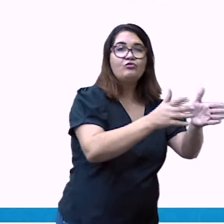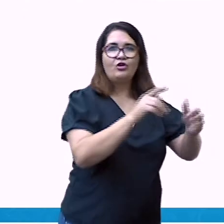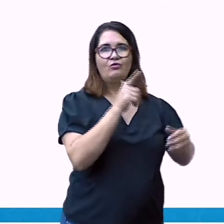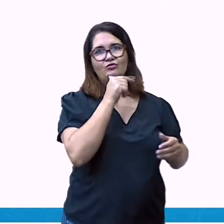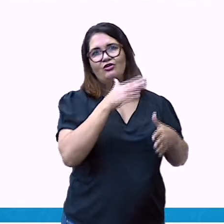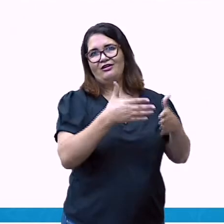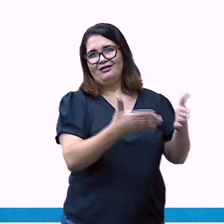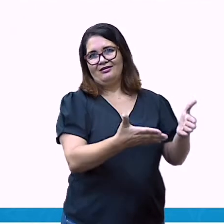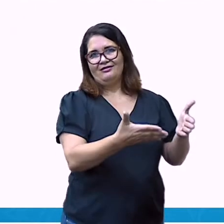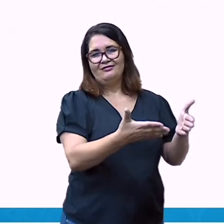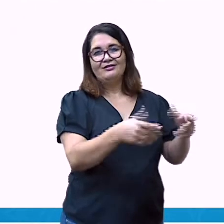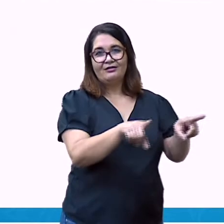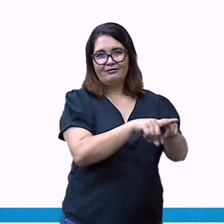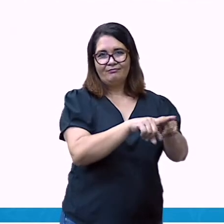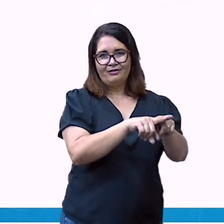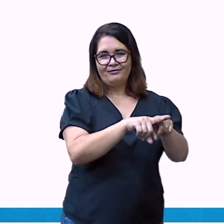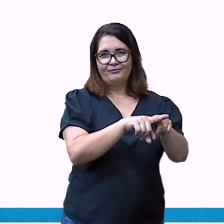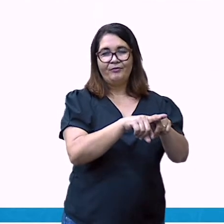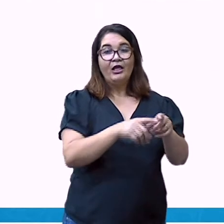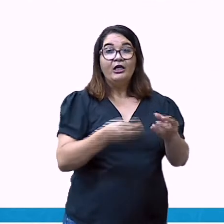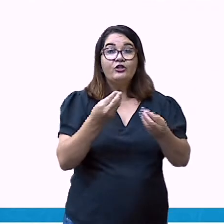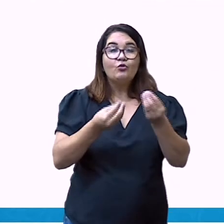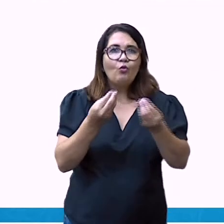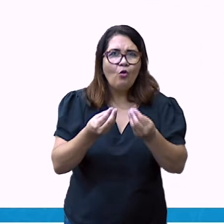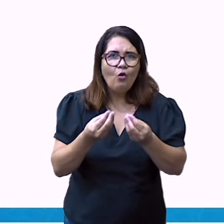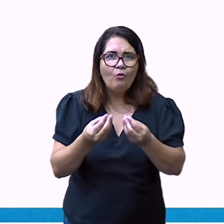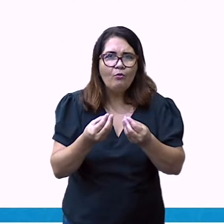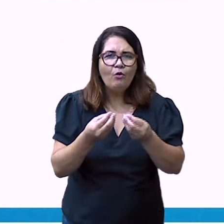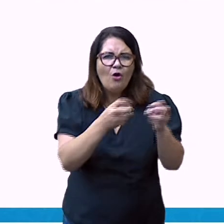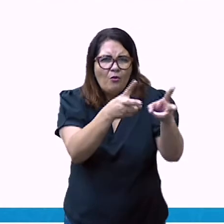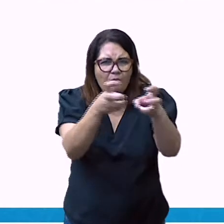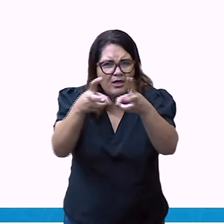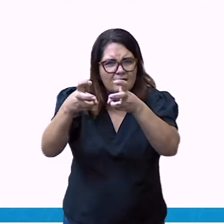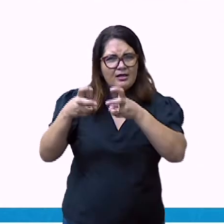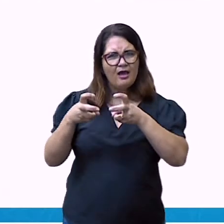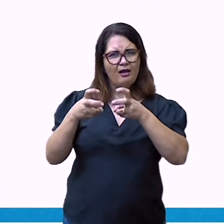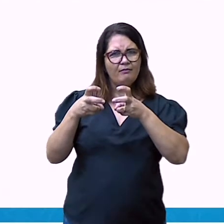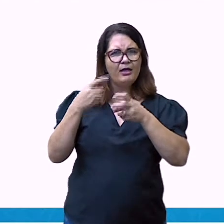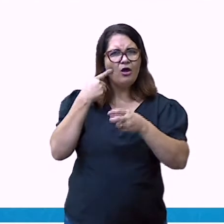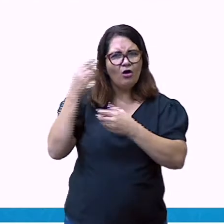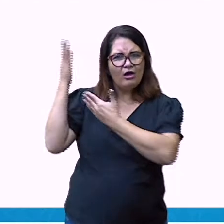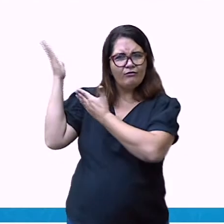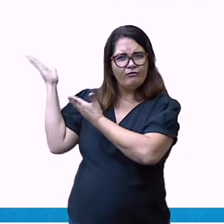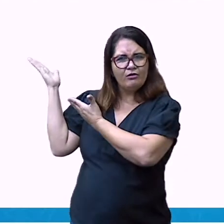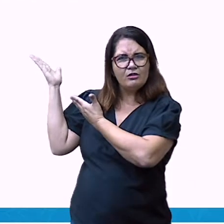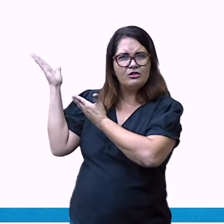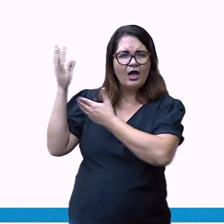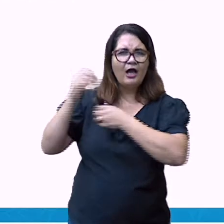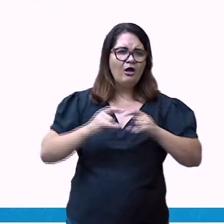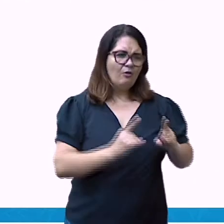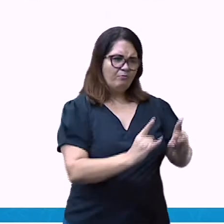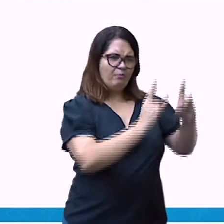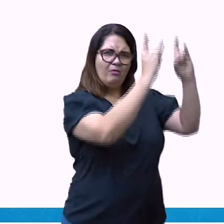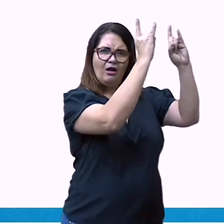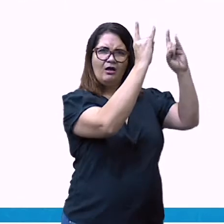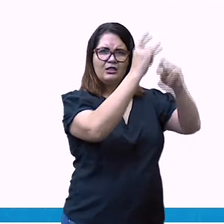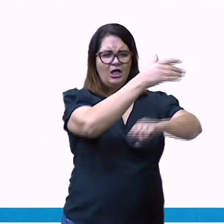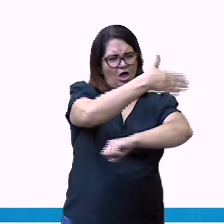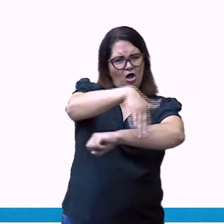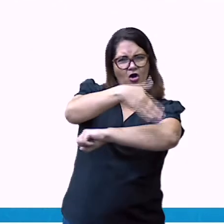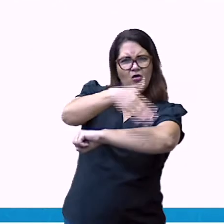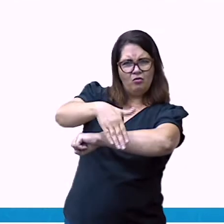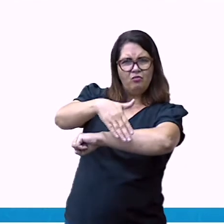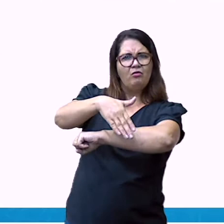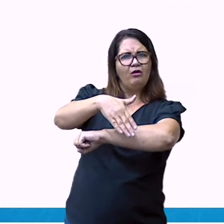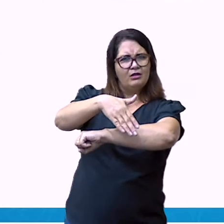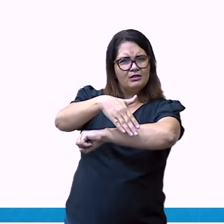é predominante às construções, como edifícios, casas, ruas, praças, dentre